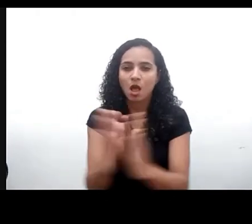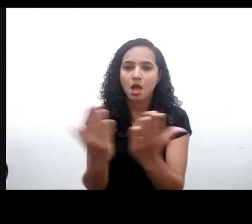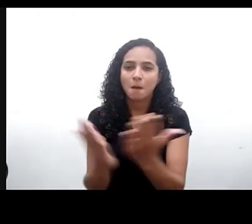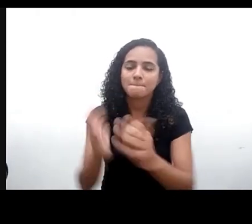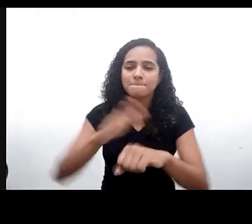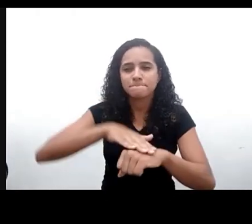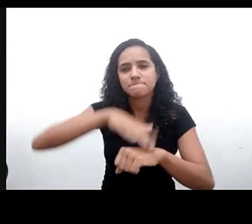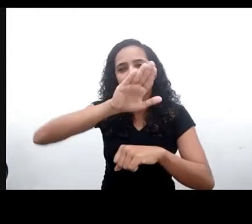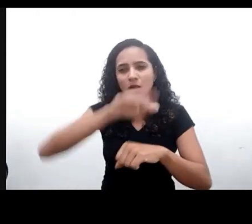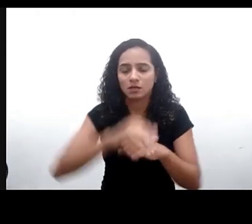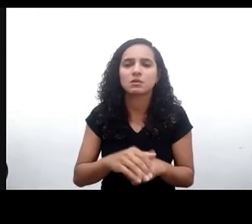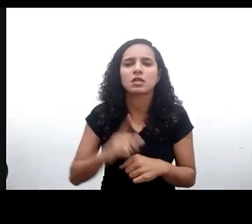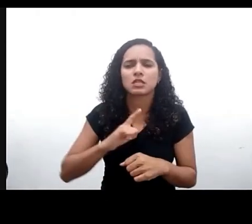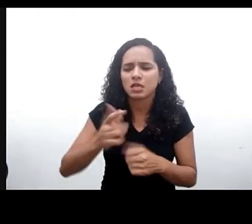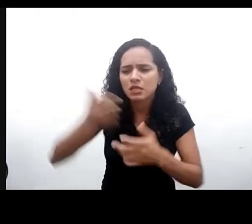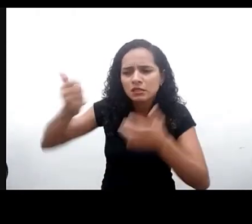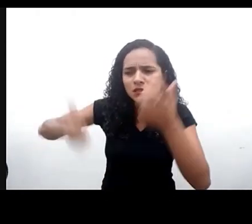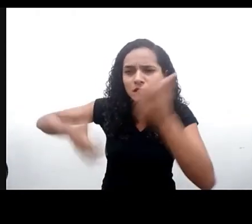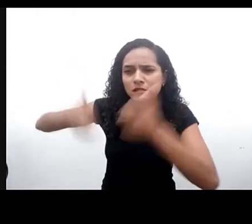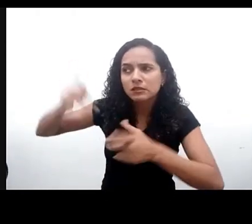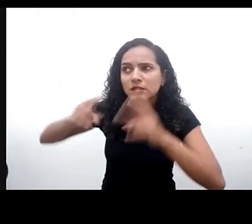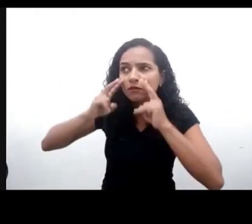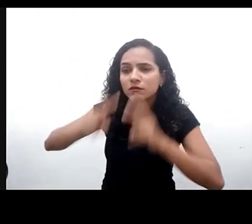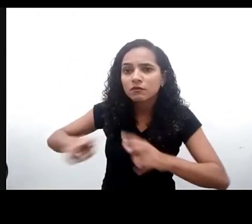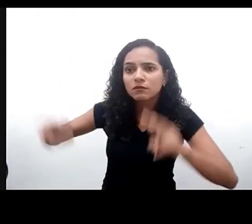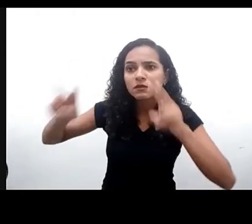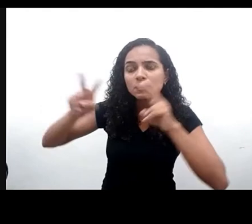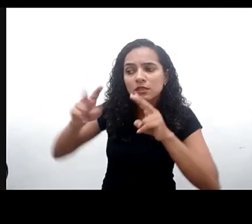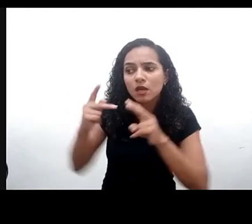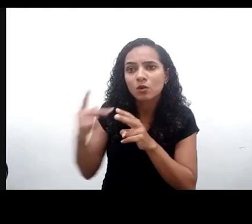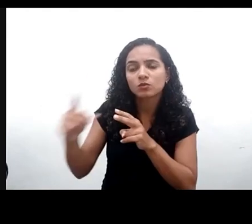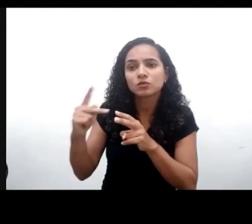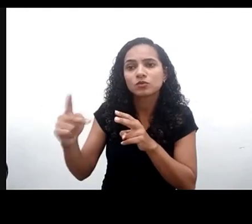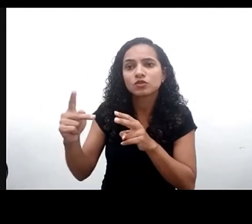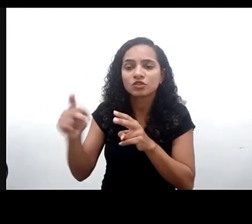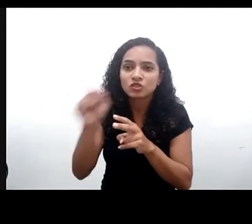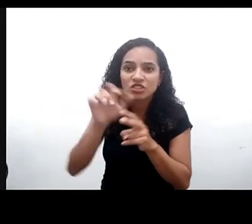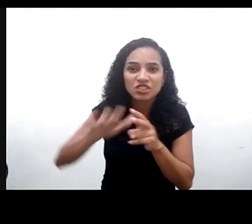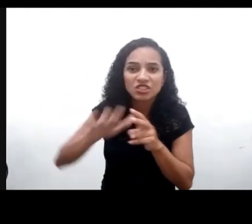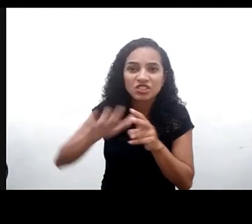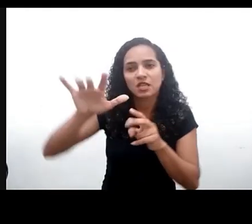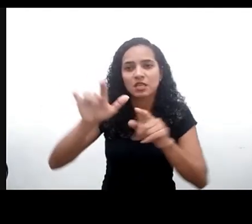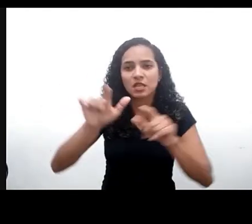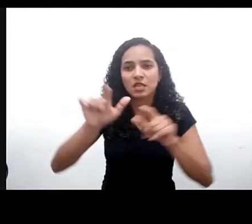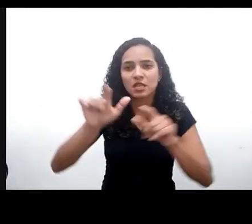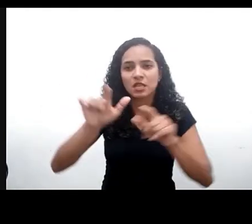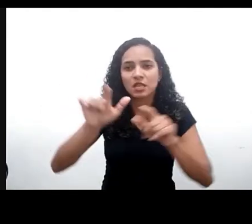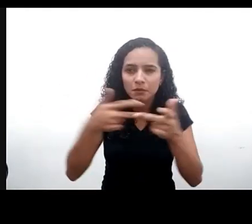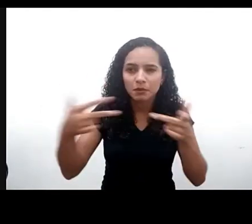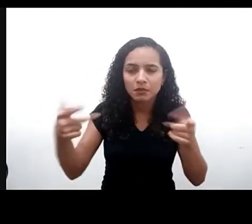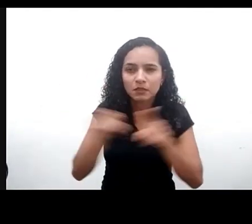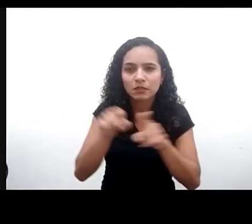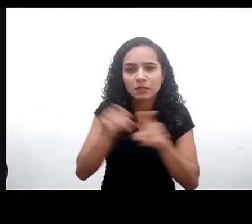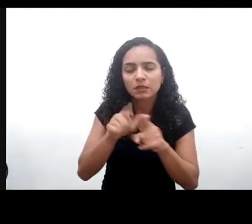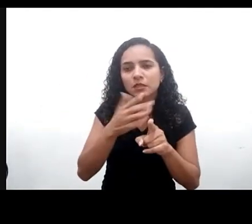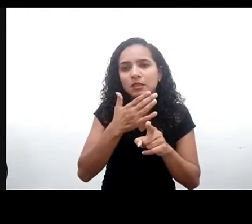muitos discursos que reproduzem a visão adultocêntrica e generalista da imprensa e mesmo dos pais e dos outros adultos